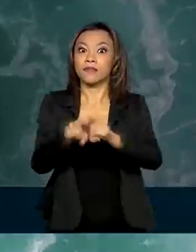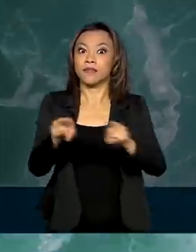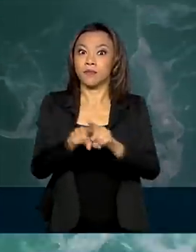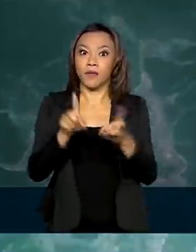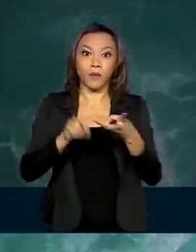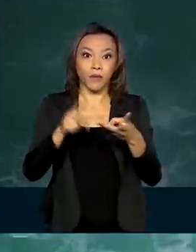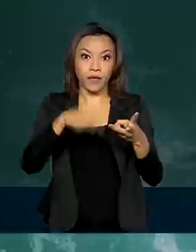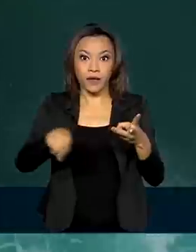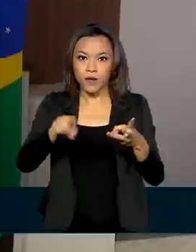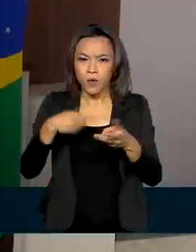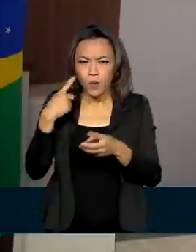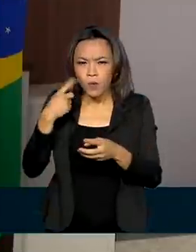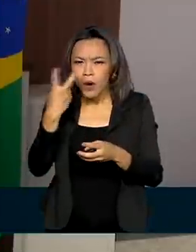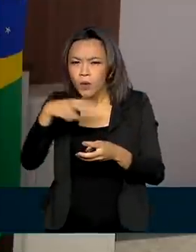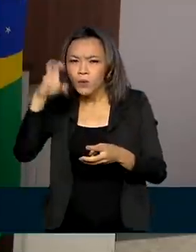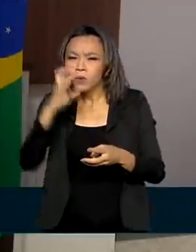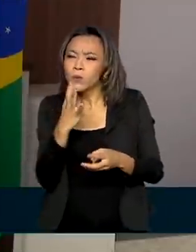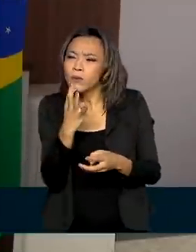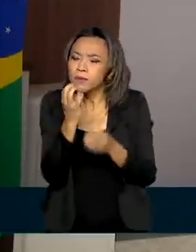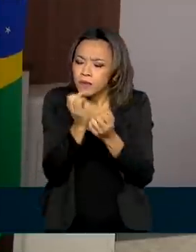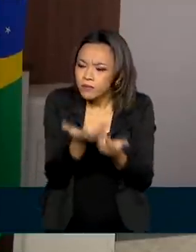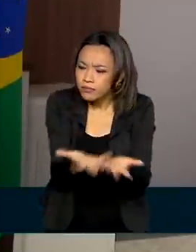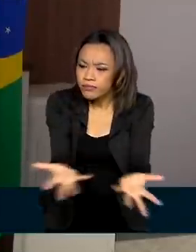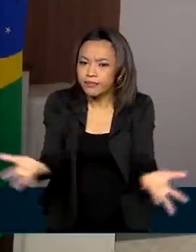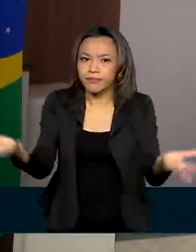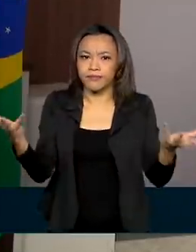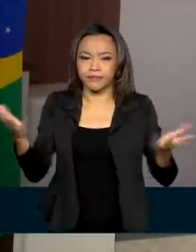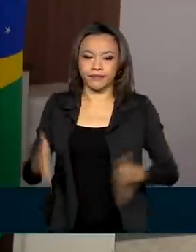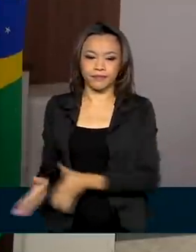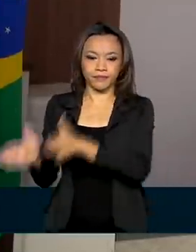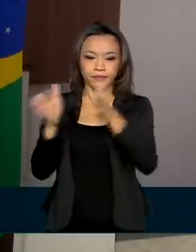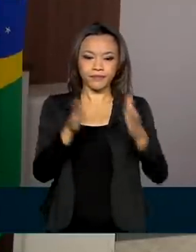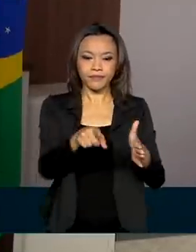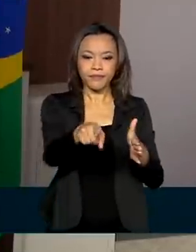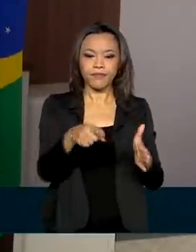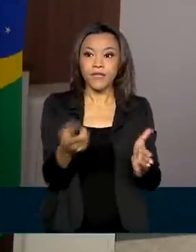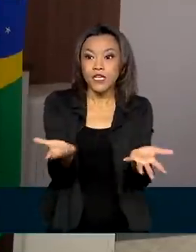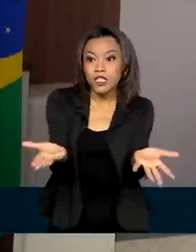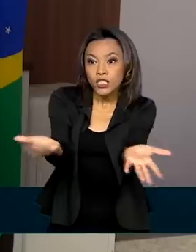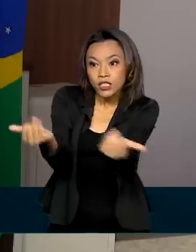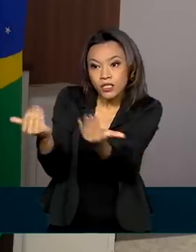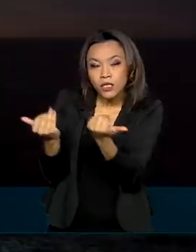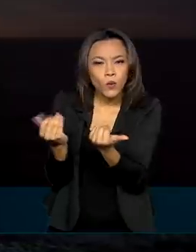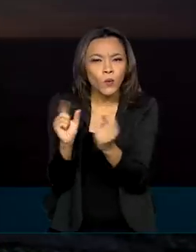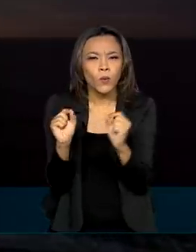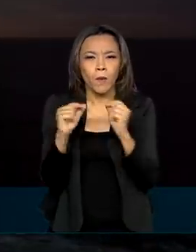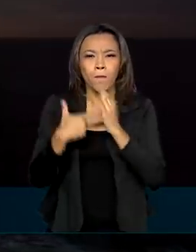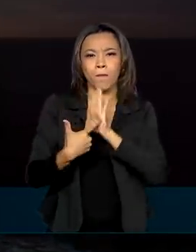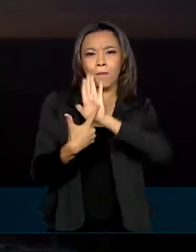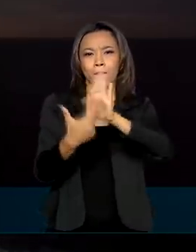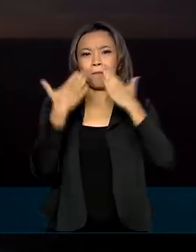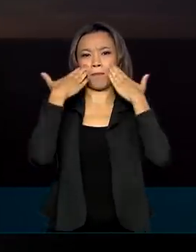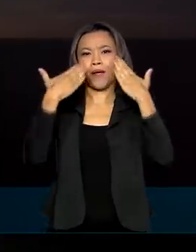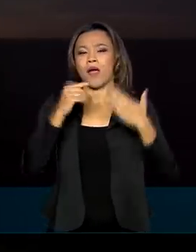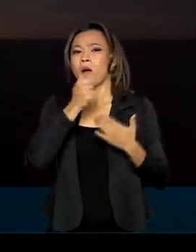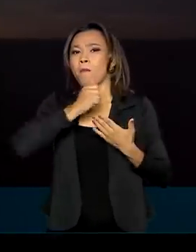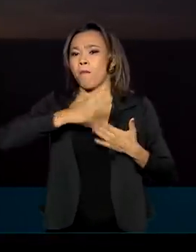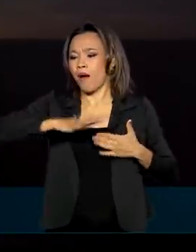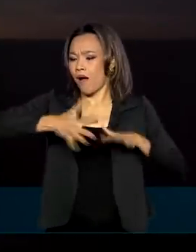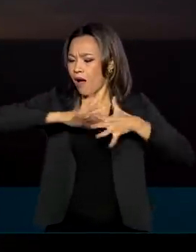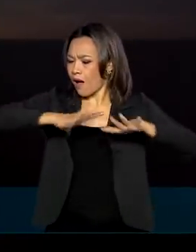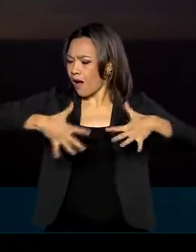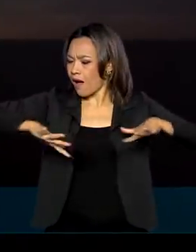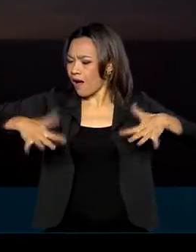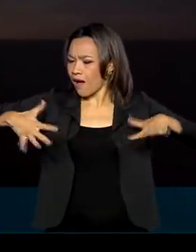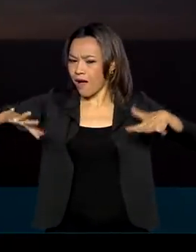uma cultura oceânica. Chamando, alertando, essa população quanto à importância que tem o mar para o Brasil. Um mar de